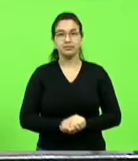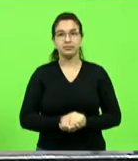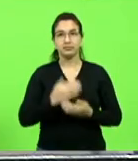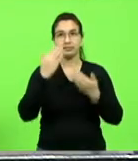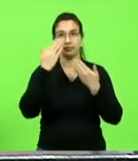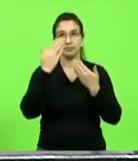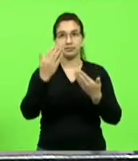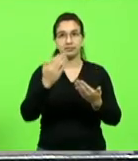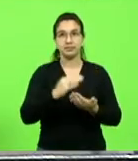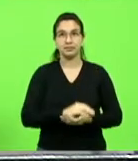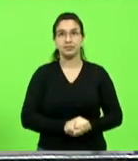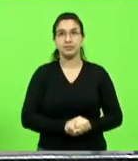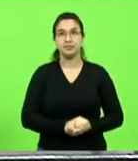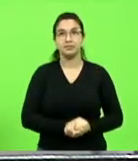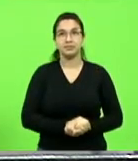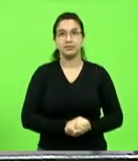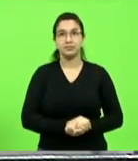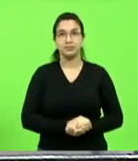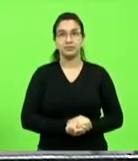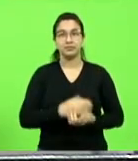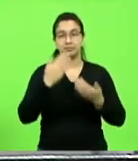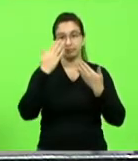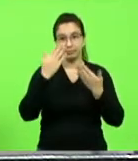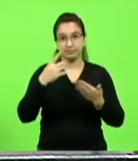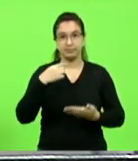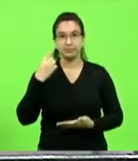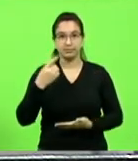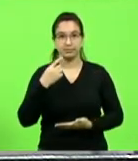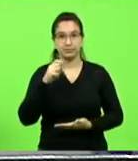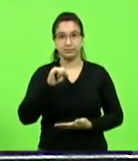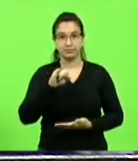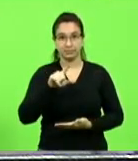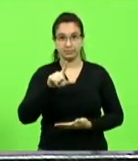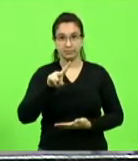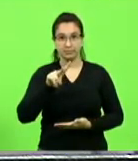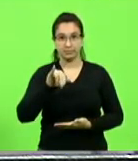obrigado deputado Silvio Drevick